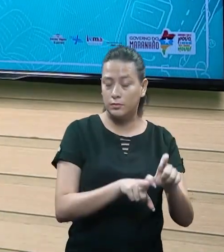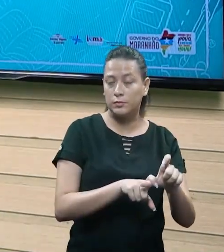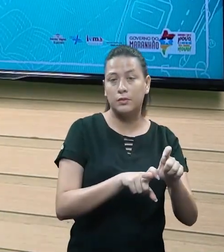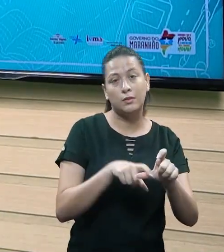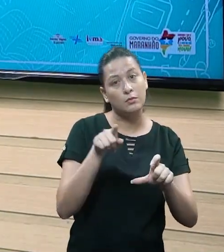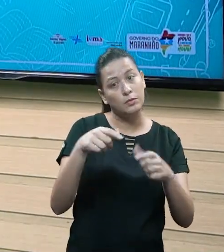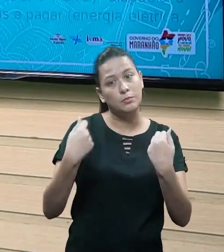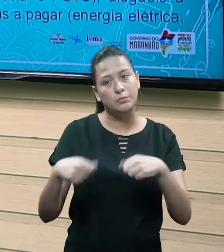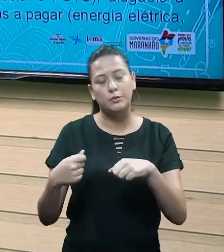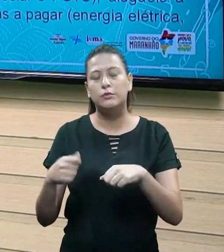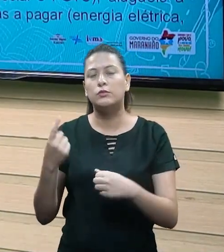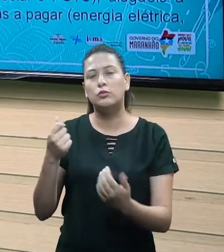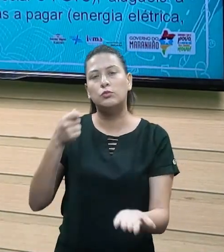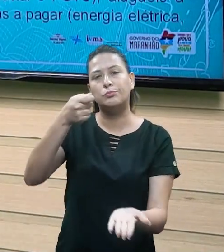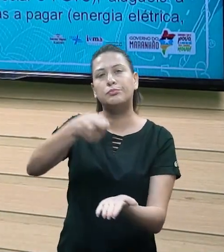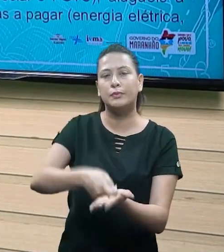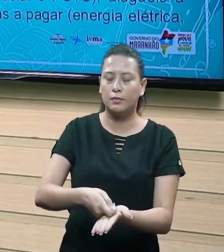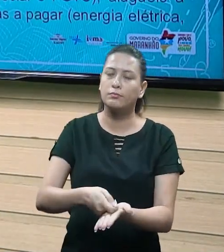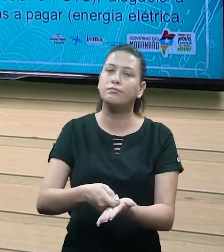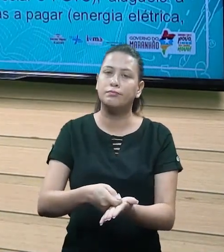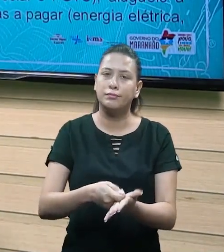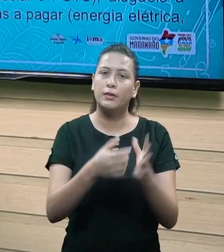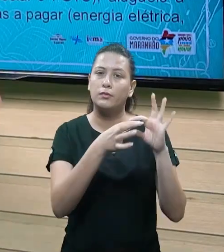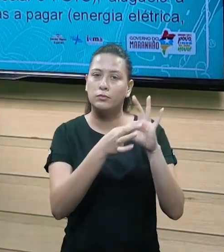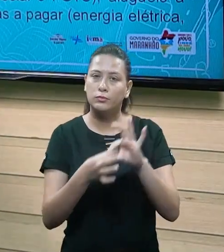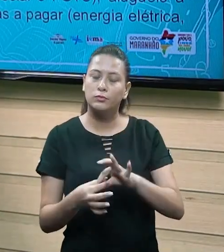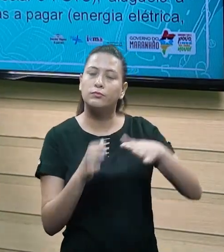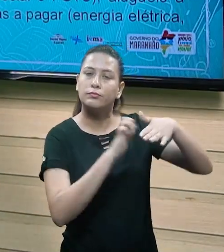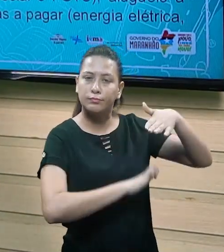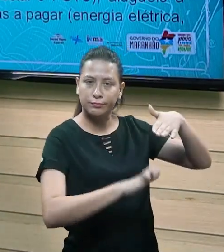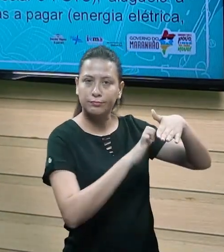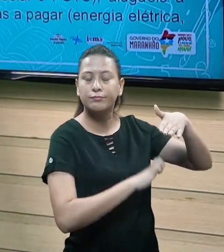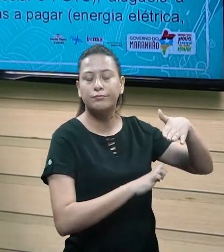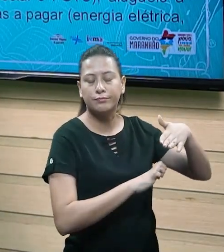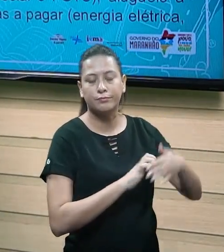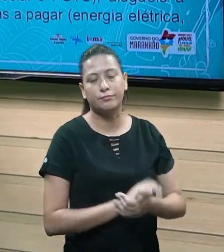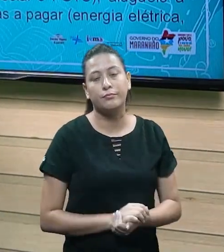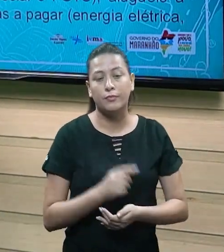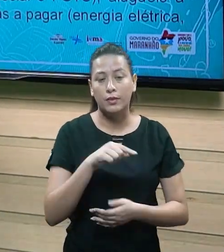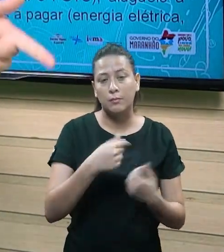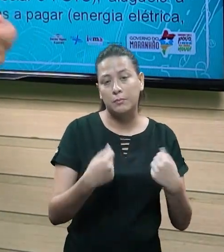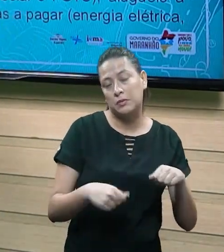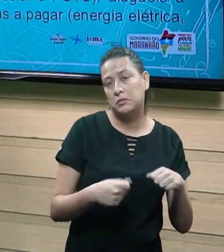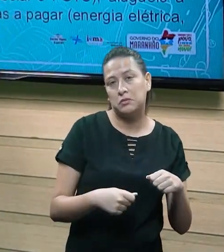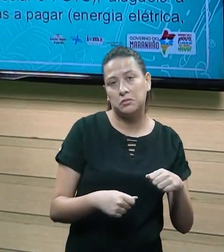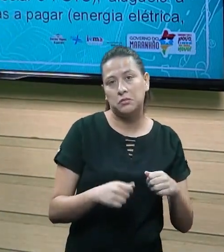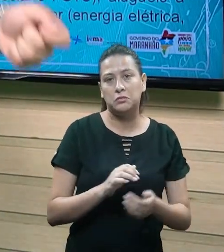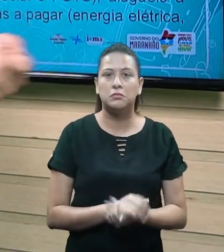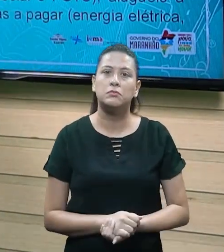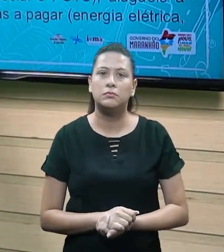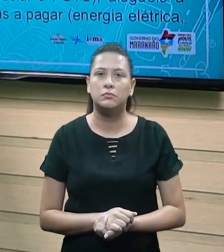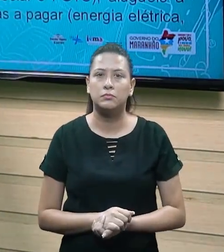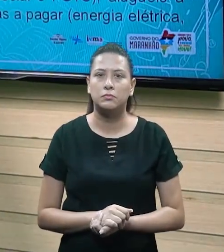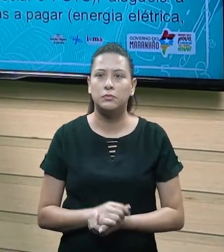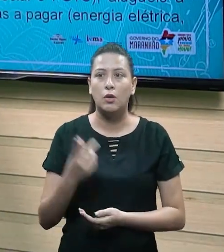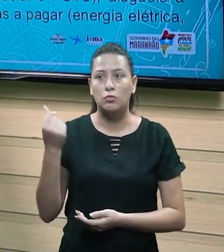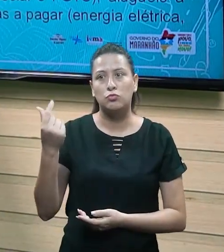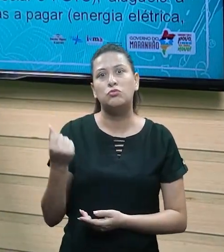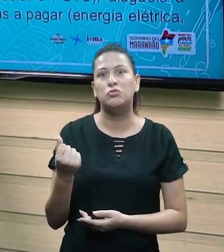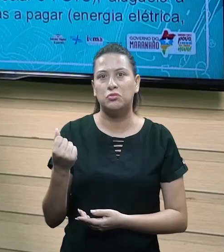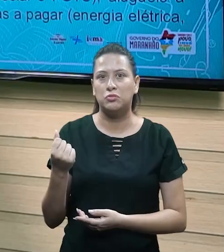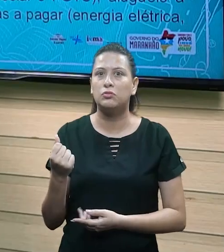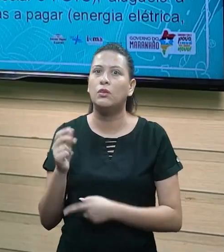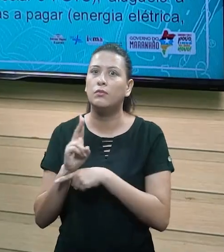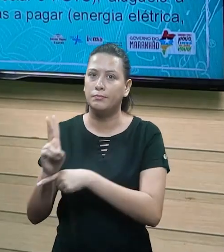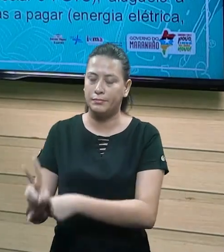representar suas dívidas, ou seja, tudo que você tem que pagar no envolver da sua empresa, tá bom? Você está devendo financiar, sua empresa tem que pagar um financiamento, tem que pagar um